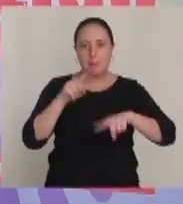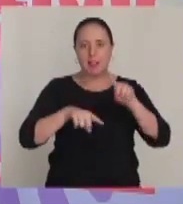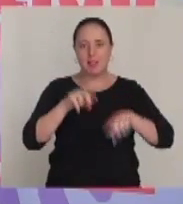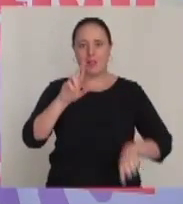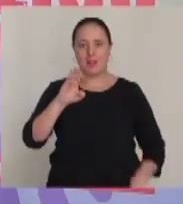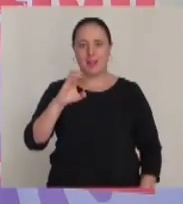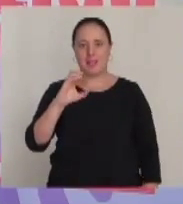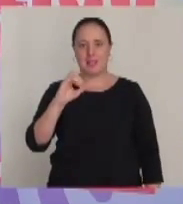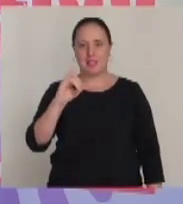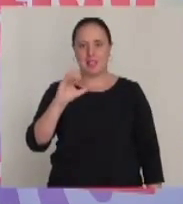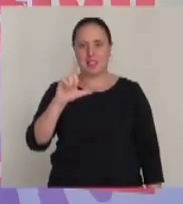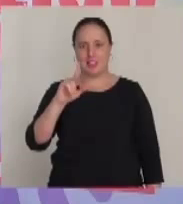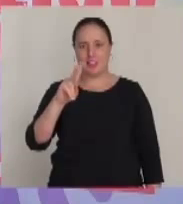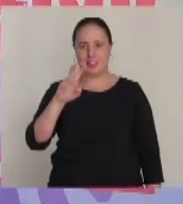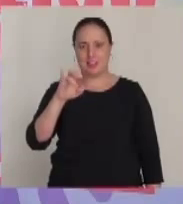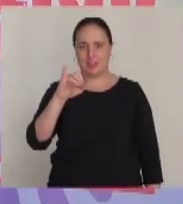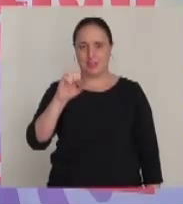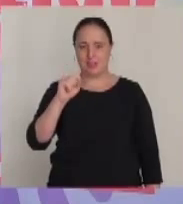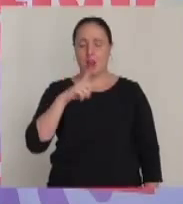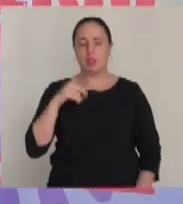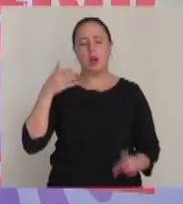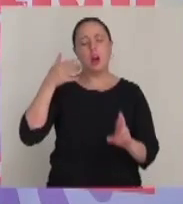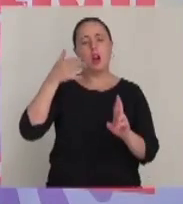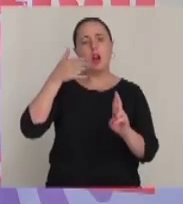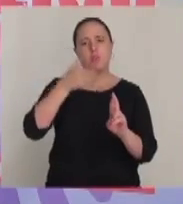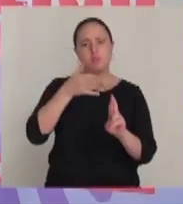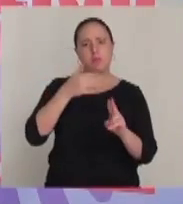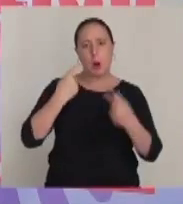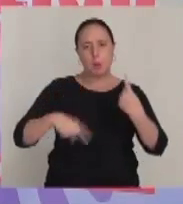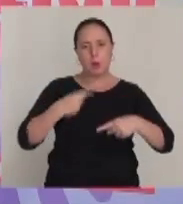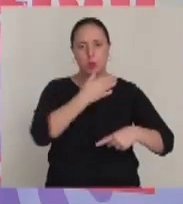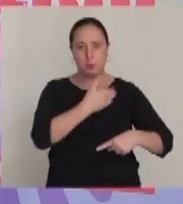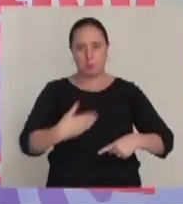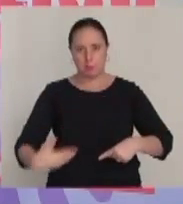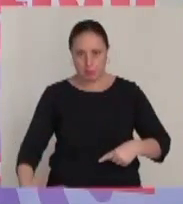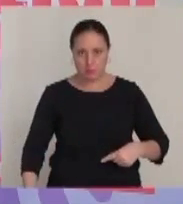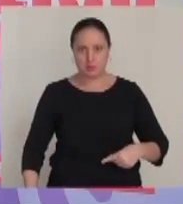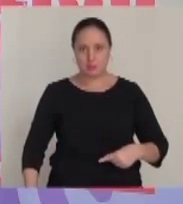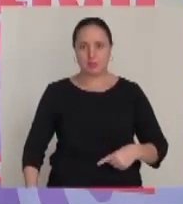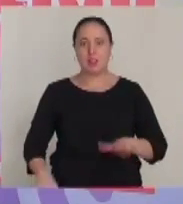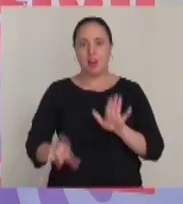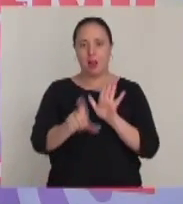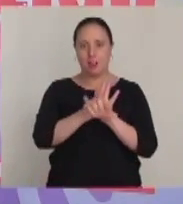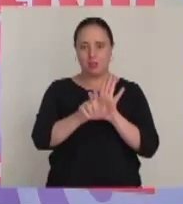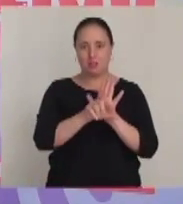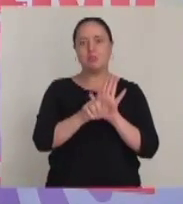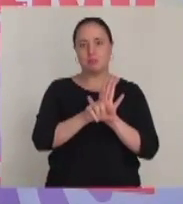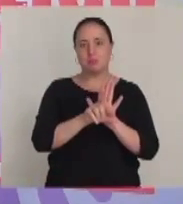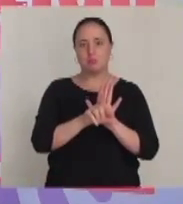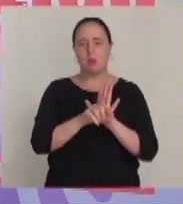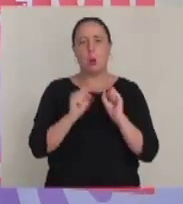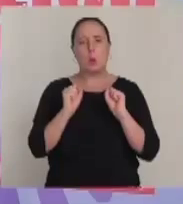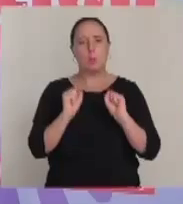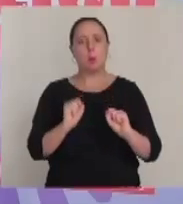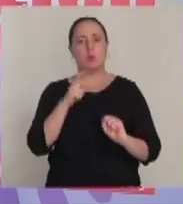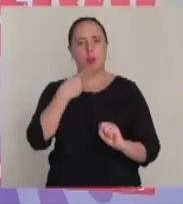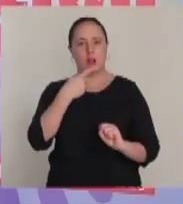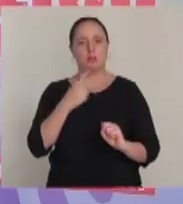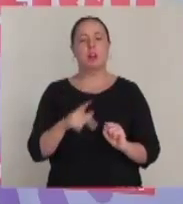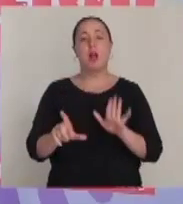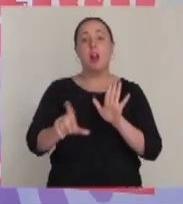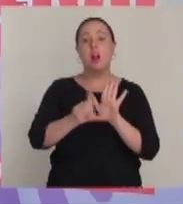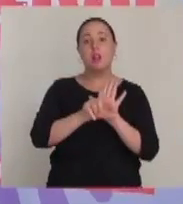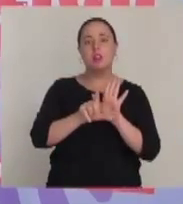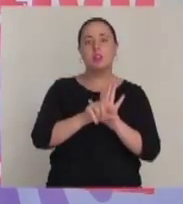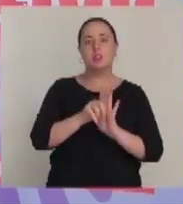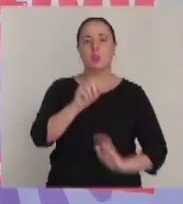catadores e catadoras de materiais recicláveis. Tomando como referência as políticas públicas de legislação,